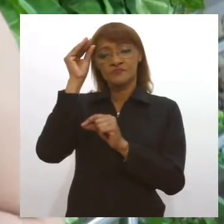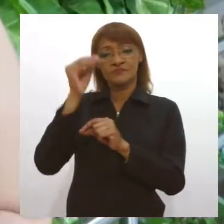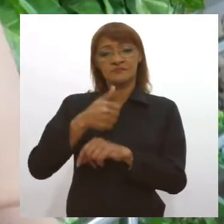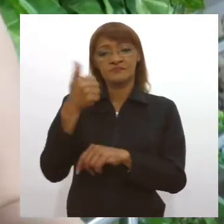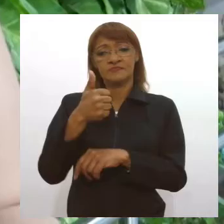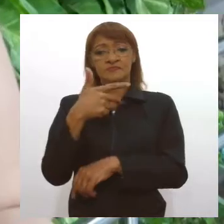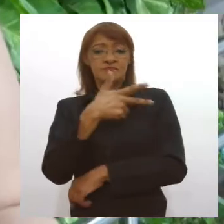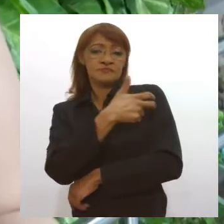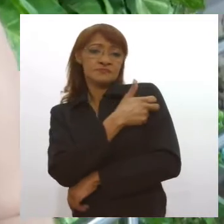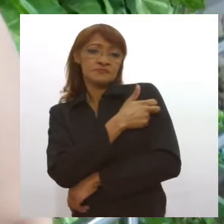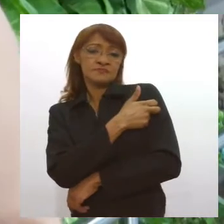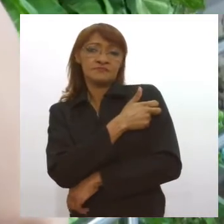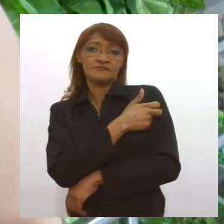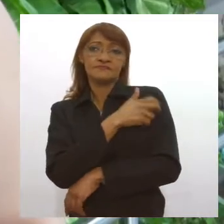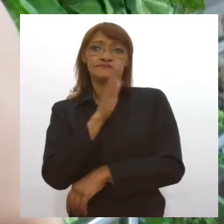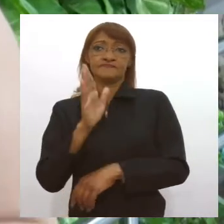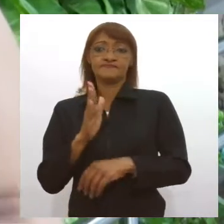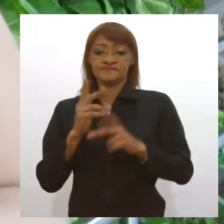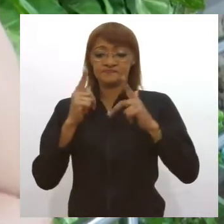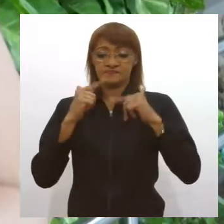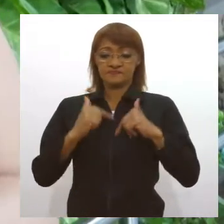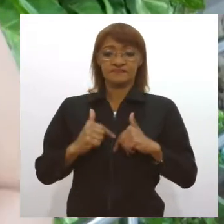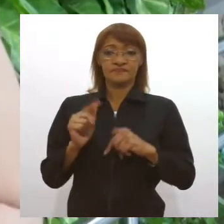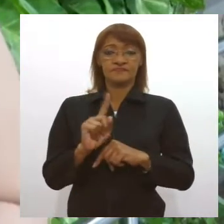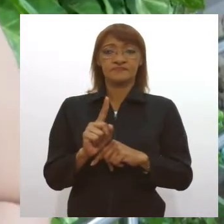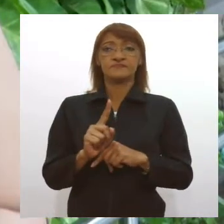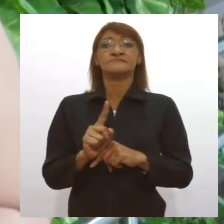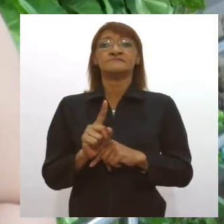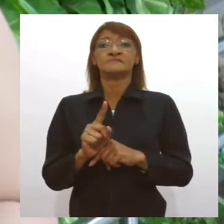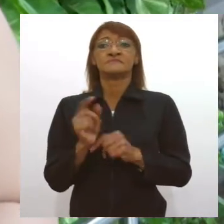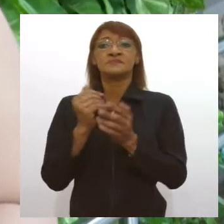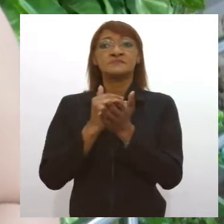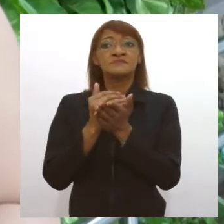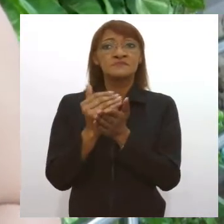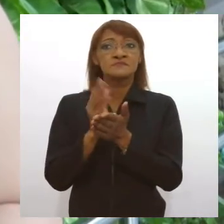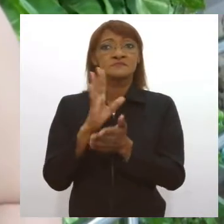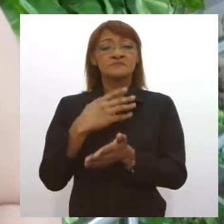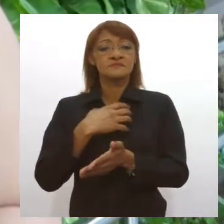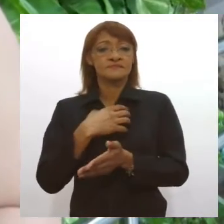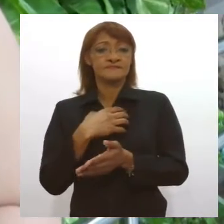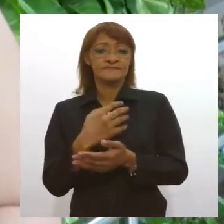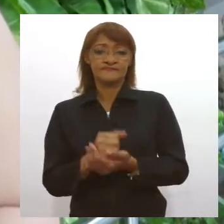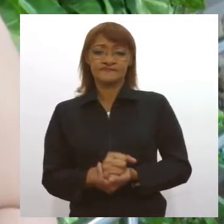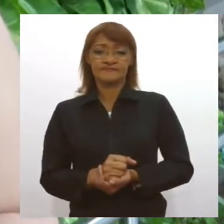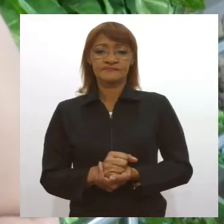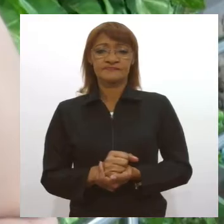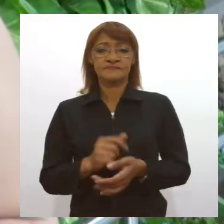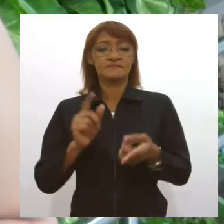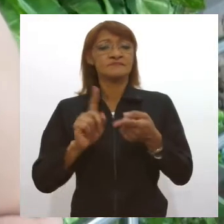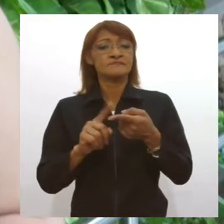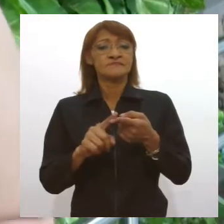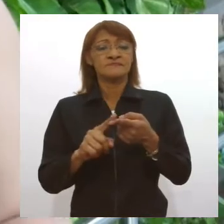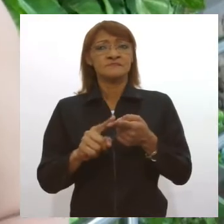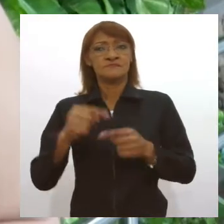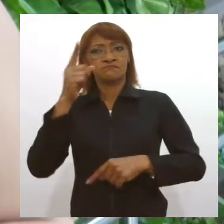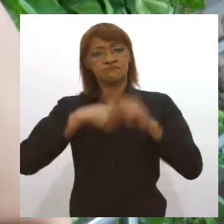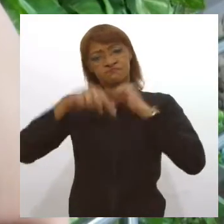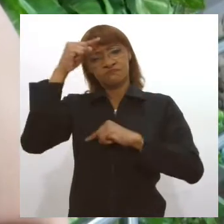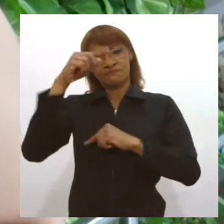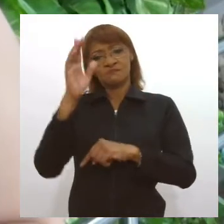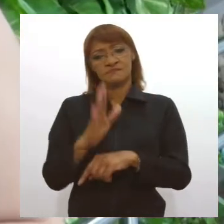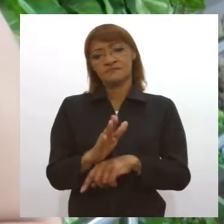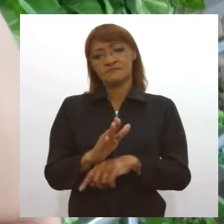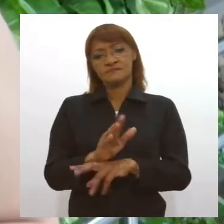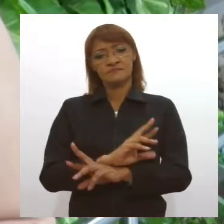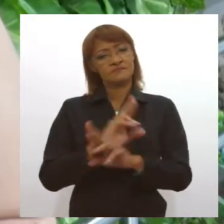primeira dose, você não está imune à doença. É metade de um alívio. Mas é uma sensação também de revolta, por saber que não deveria